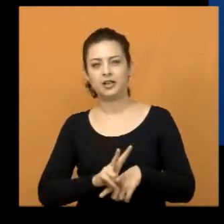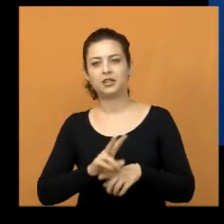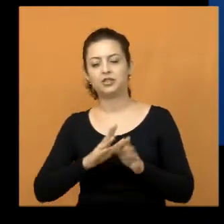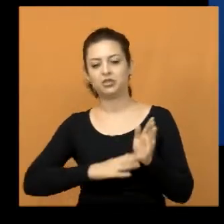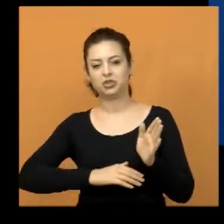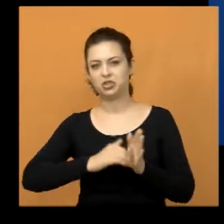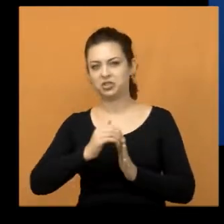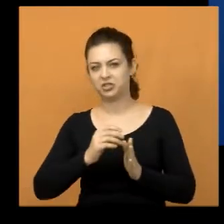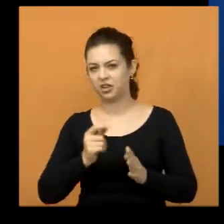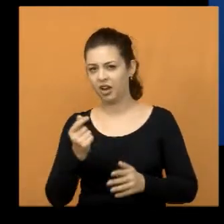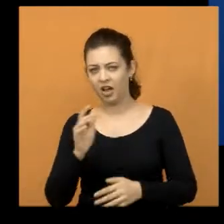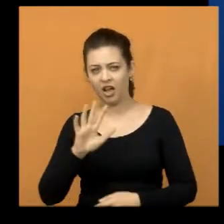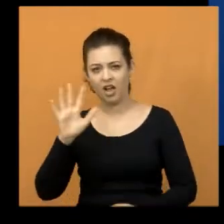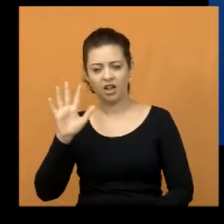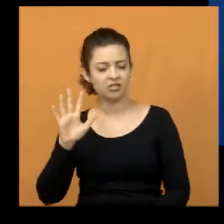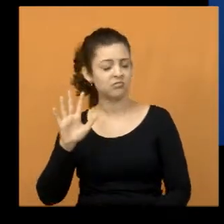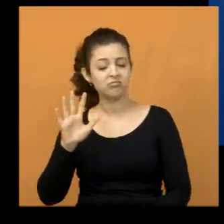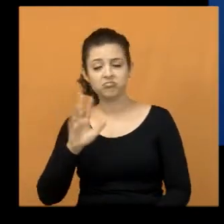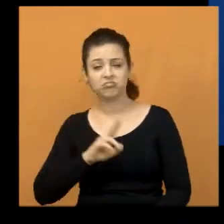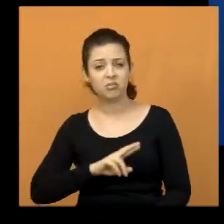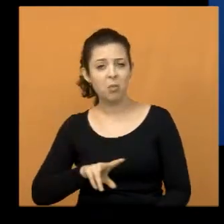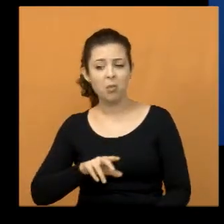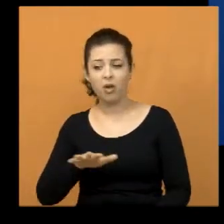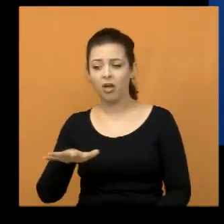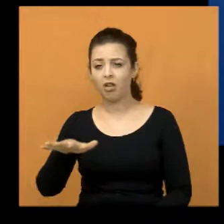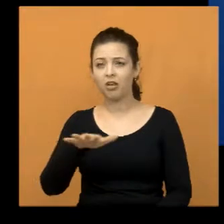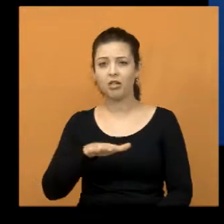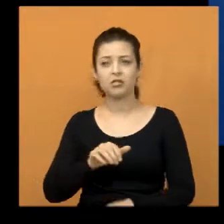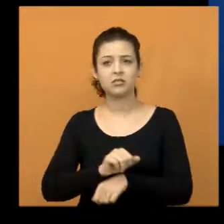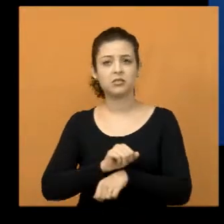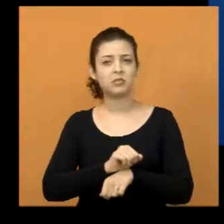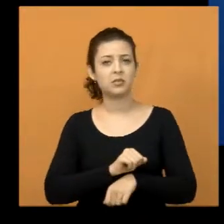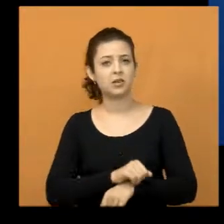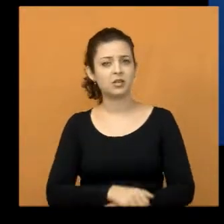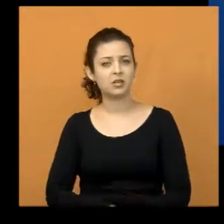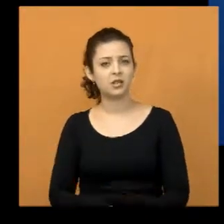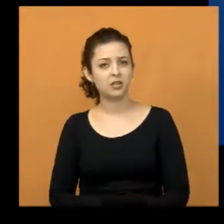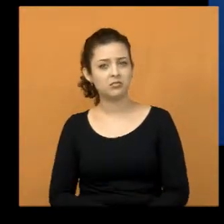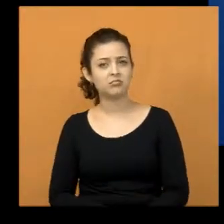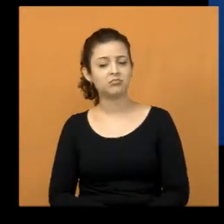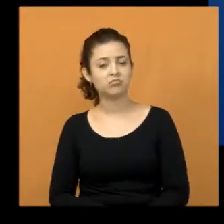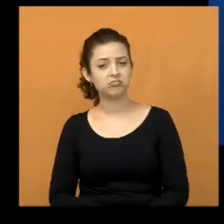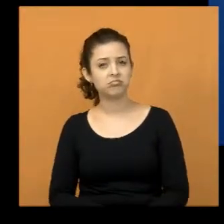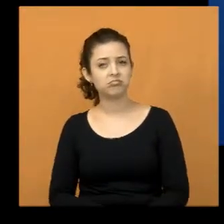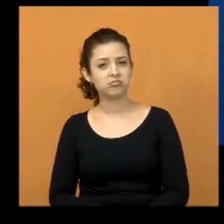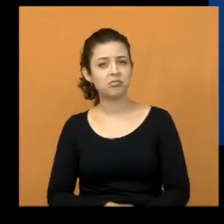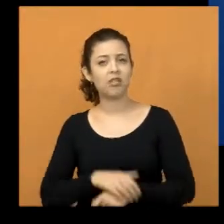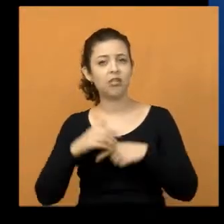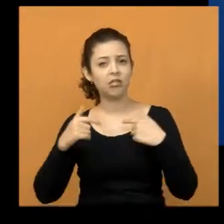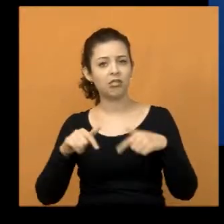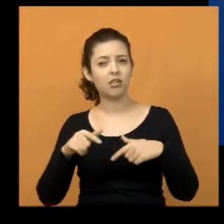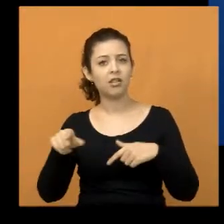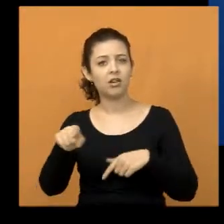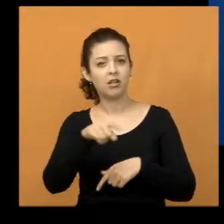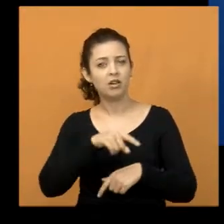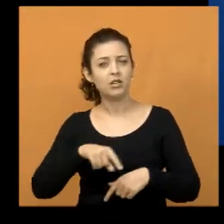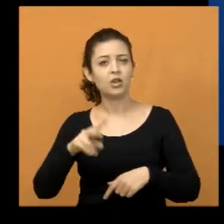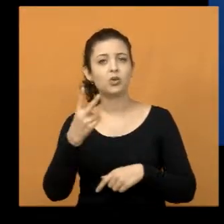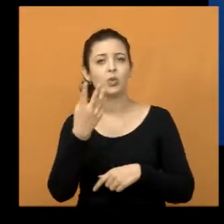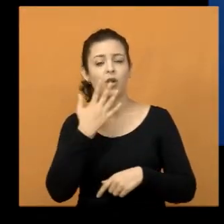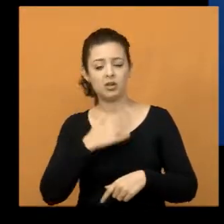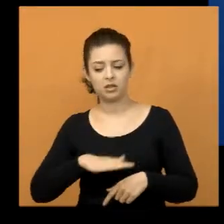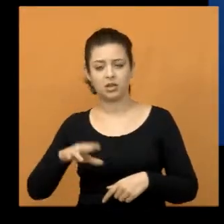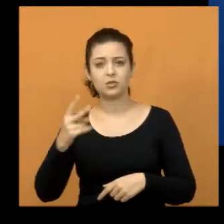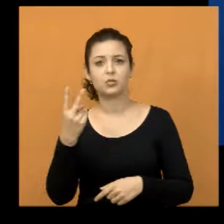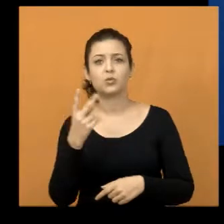gasto tão grande assim, a comunidade está na expectativa lá, porque tem duas pessoas que eu conheço, que tem duas crianças,